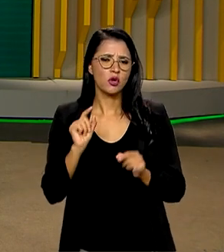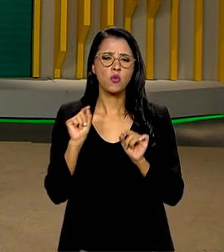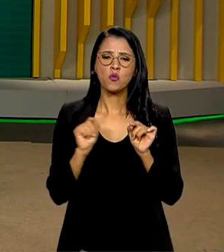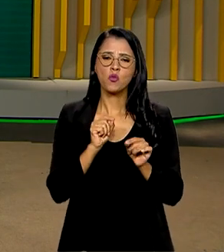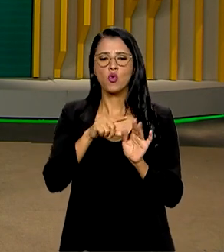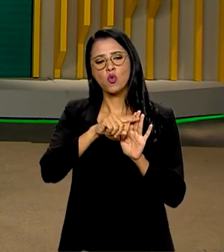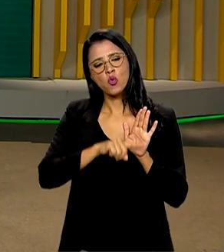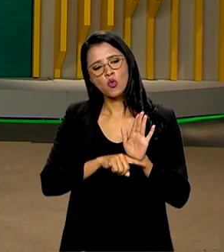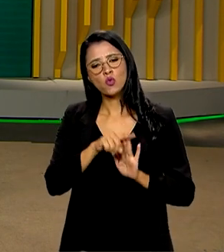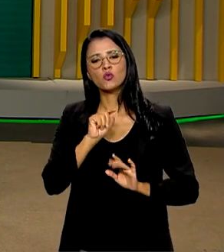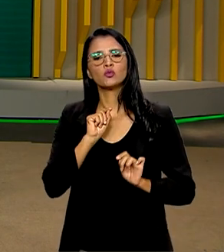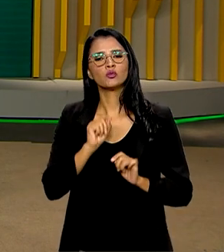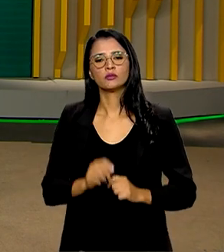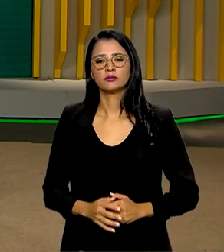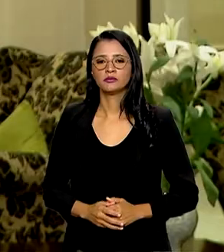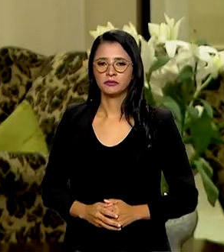agenda.